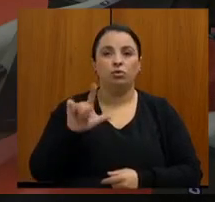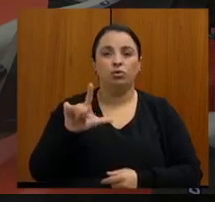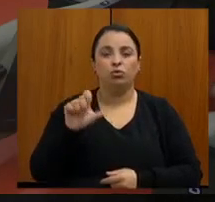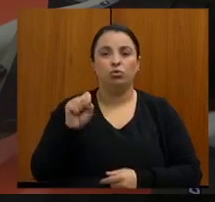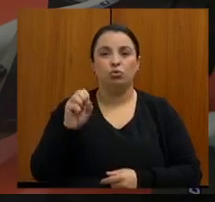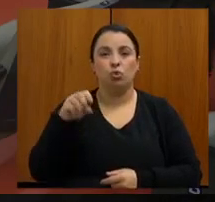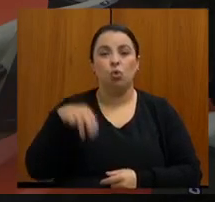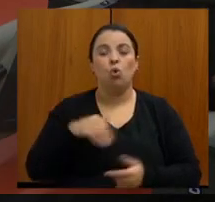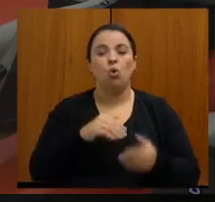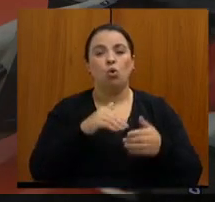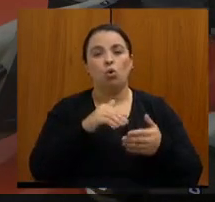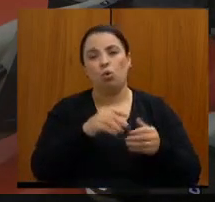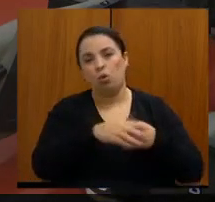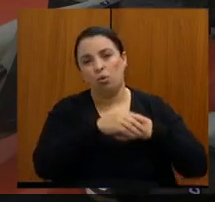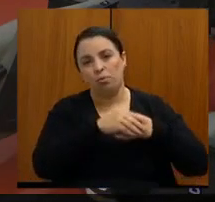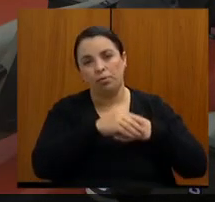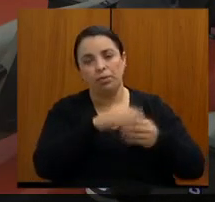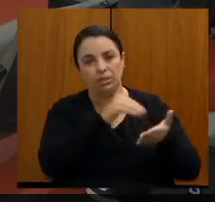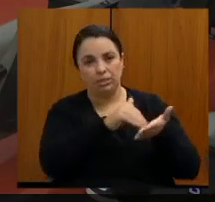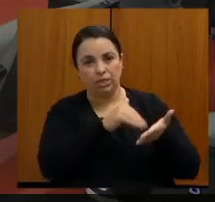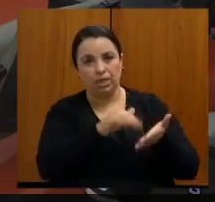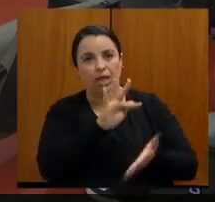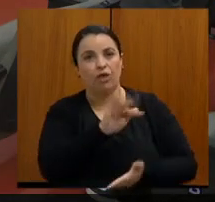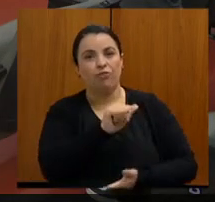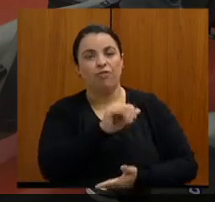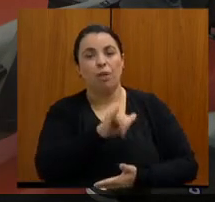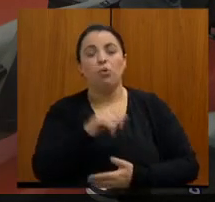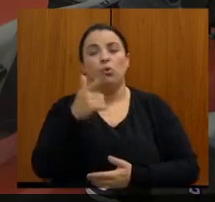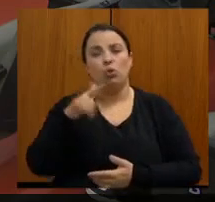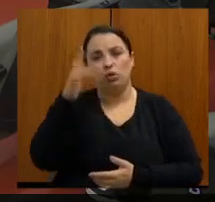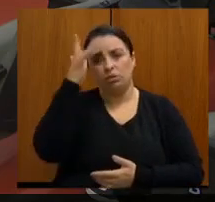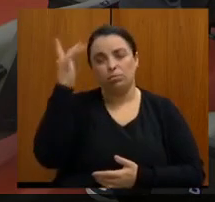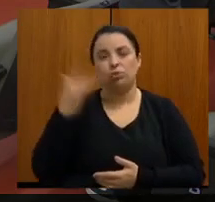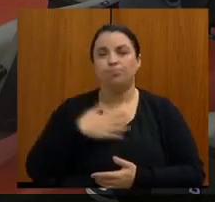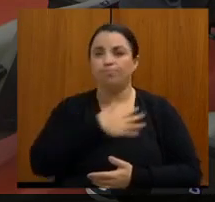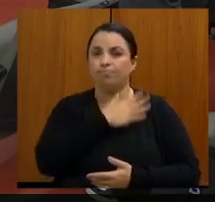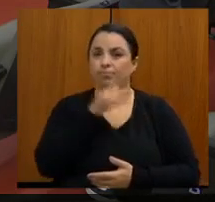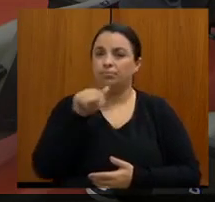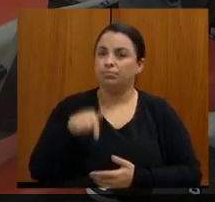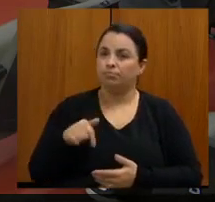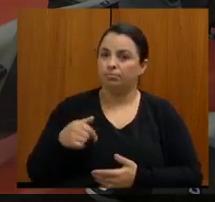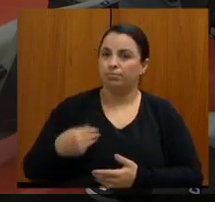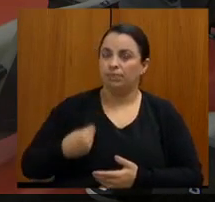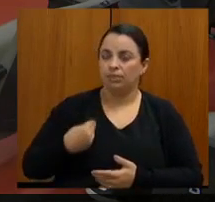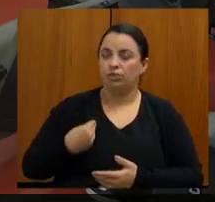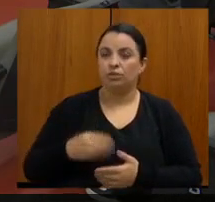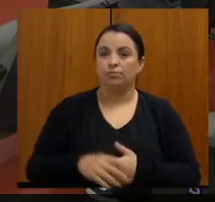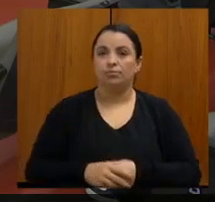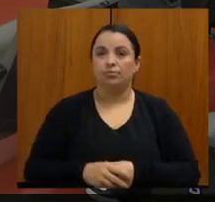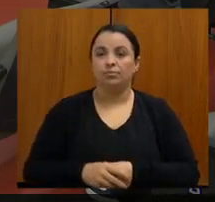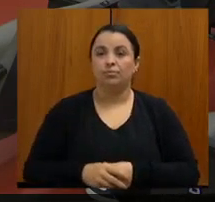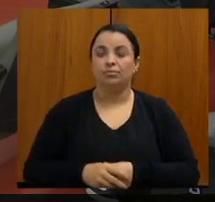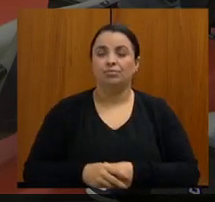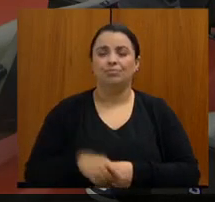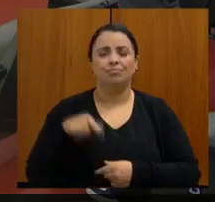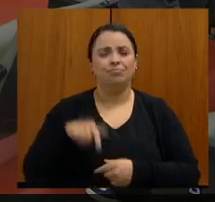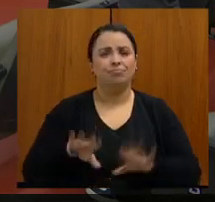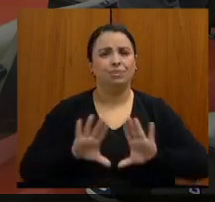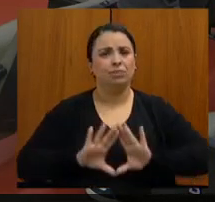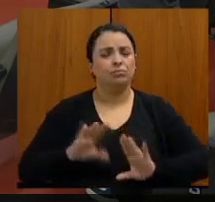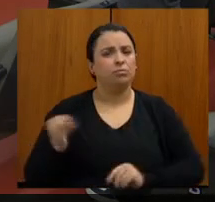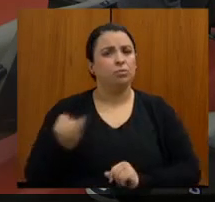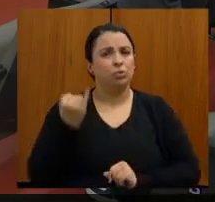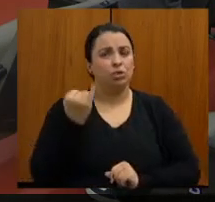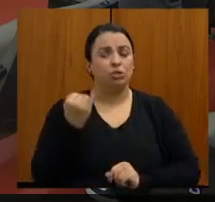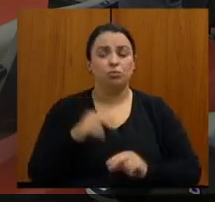Fábio, e demais autoridades presentes aqui no plenário. Doutor Wilson, essa casa é de suma importância, porque nós,